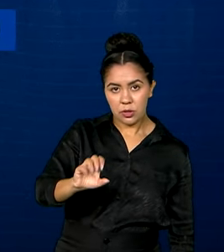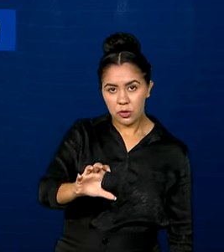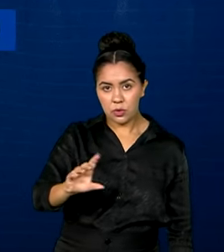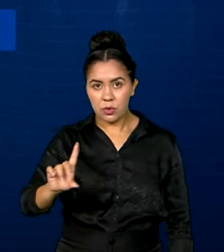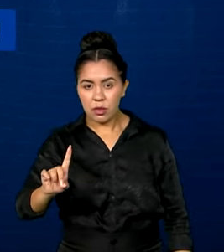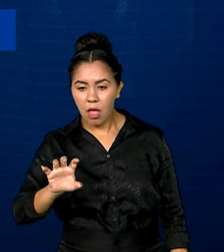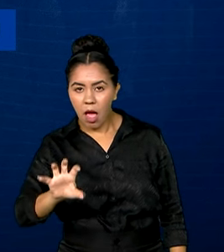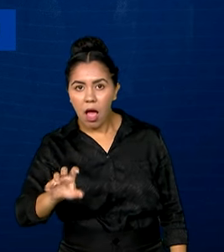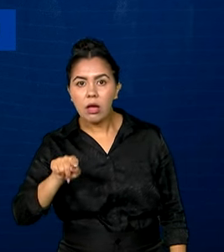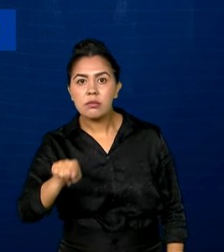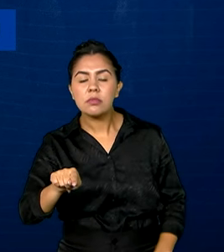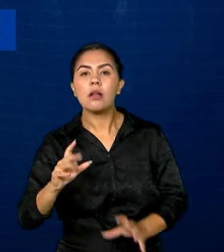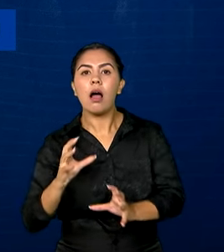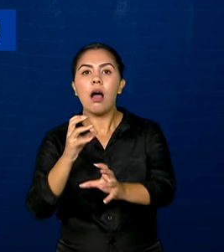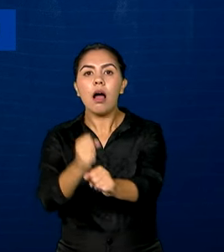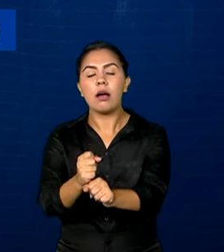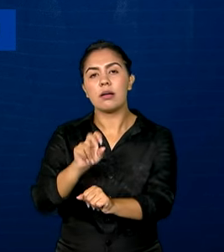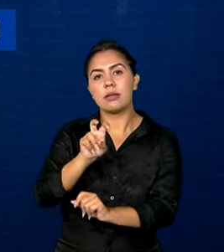destinadas